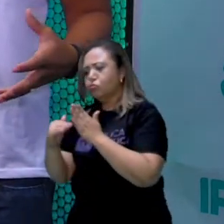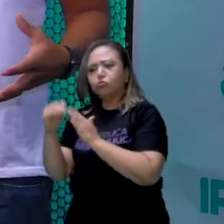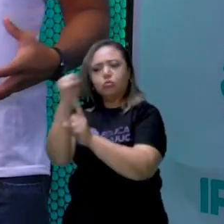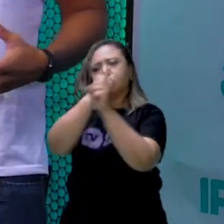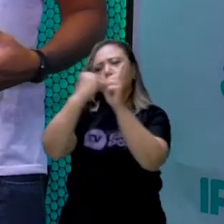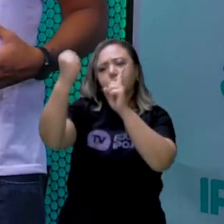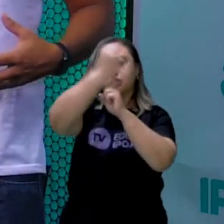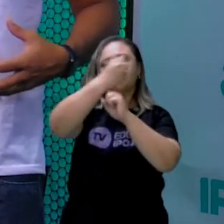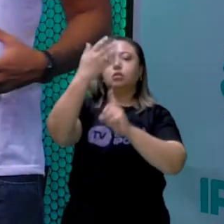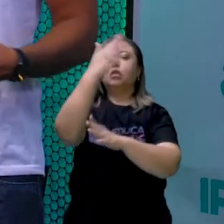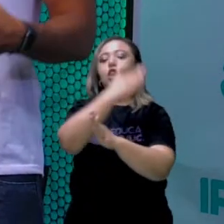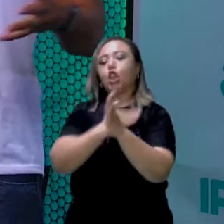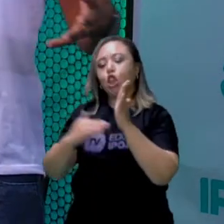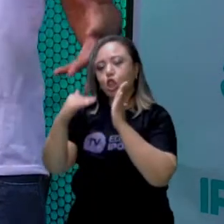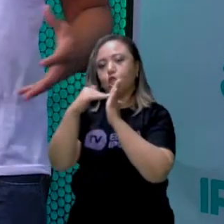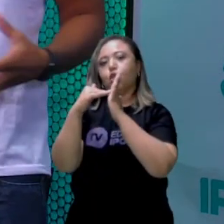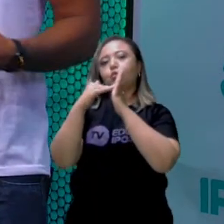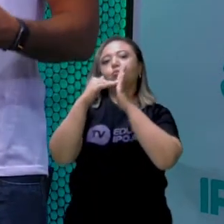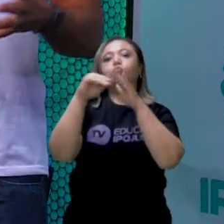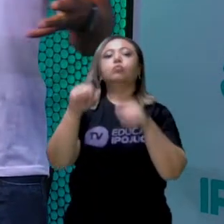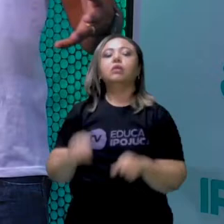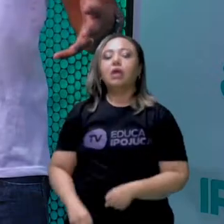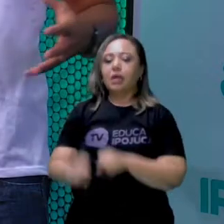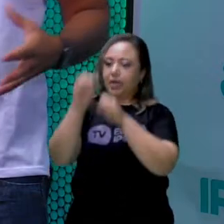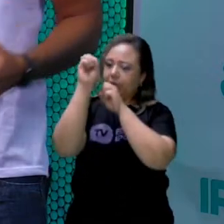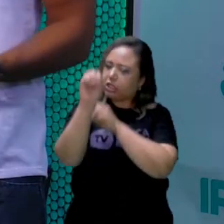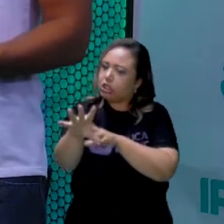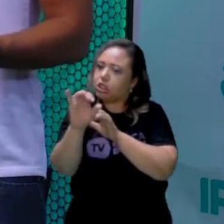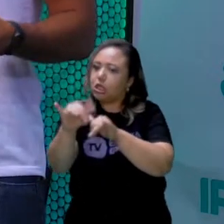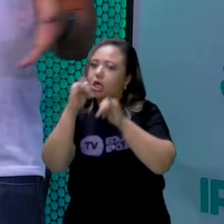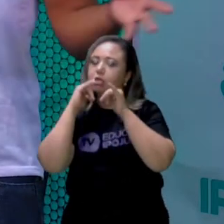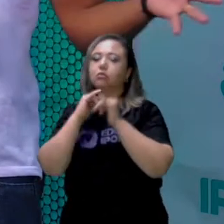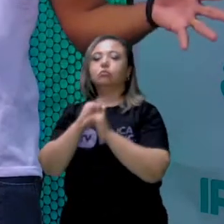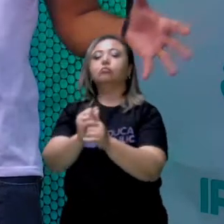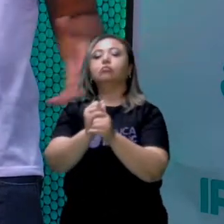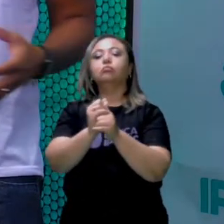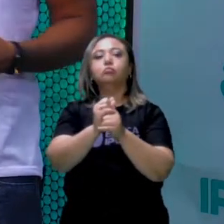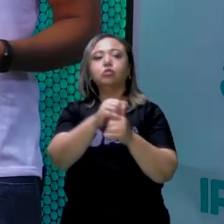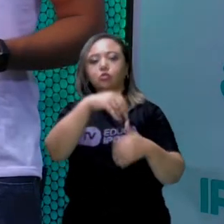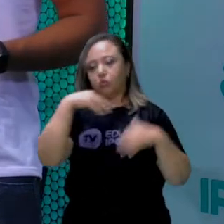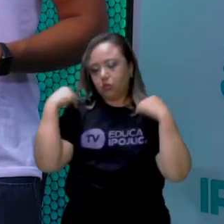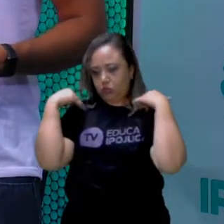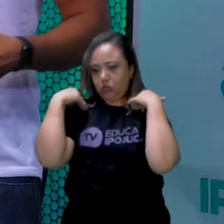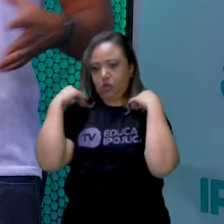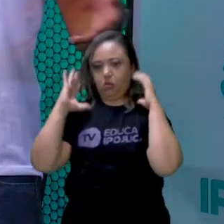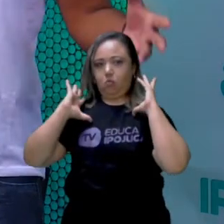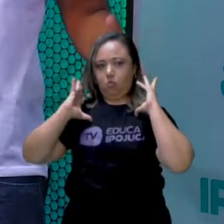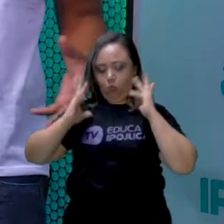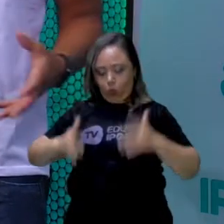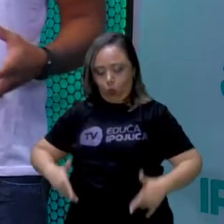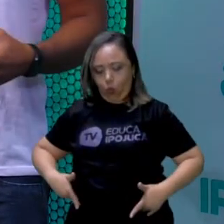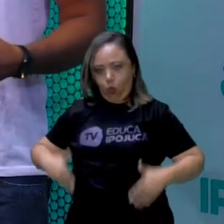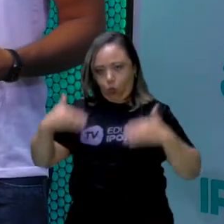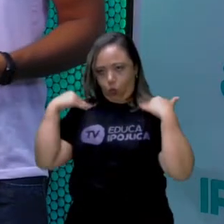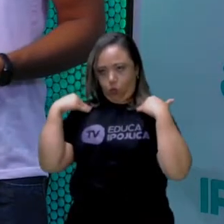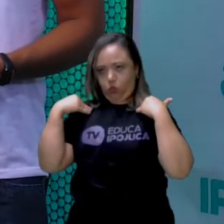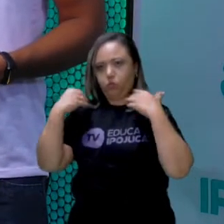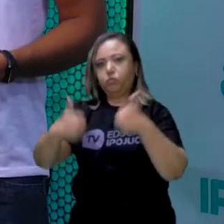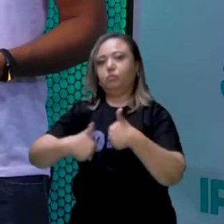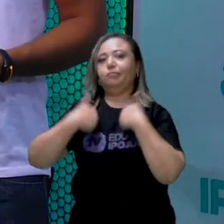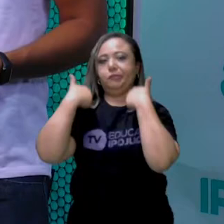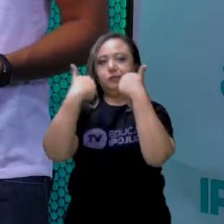conhecimento fosse ali disseminado, divulgado, fosse partilhado e compartilhado com todos.